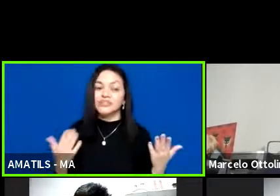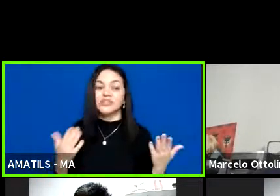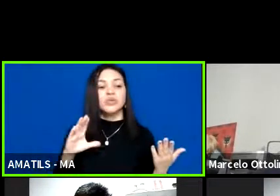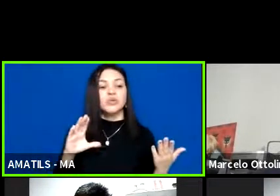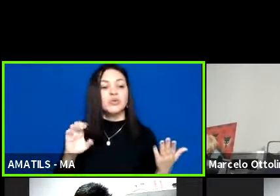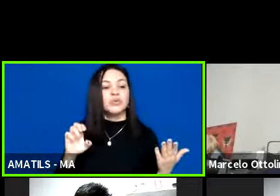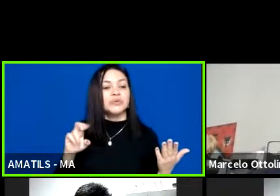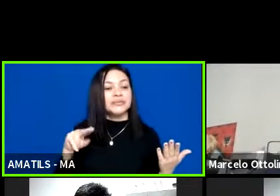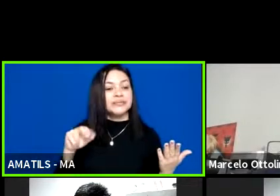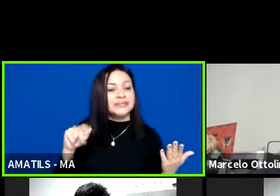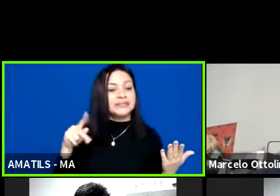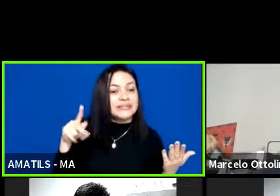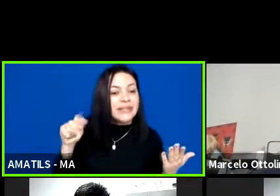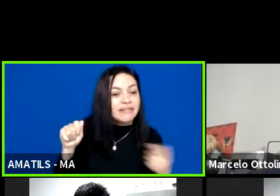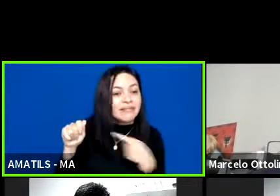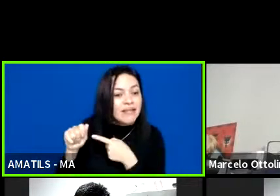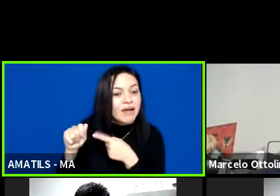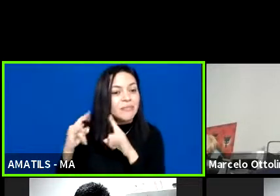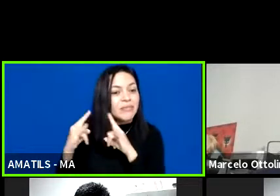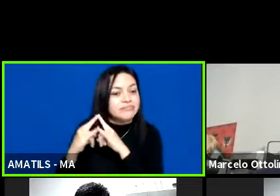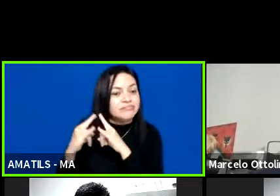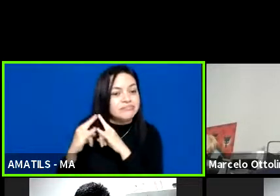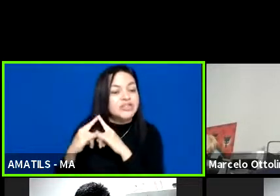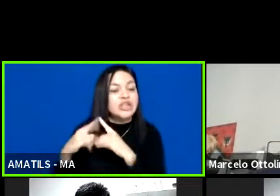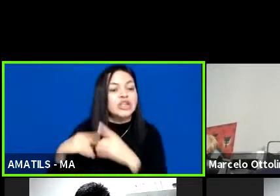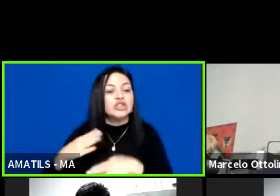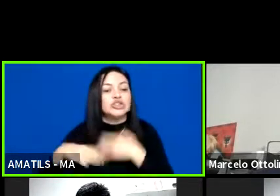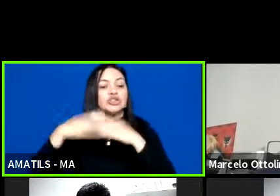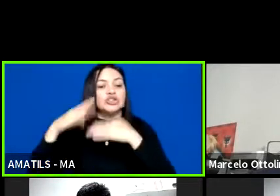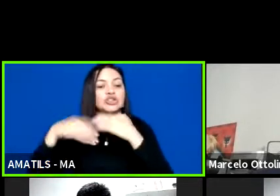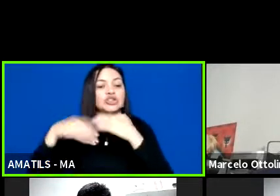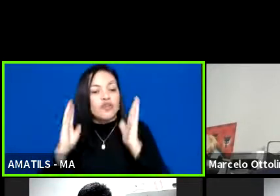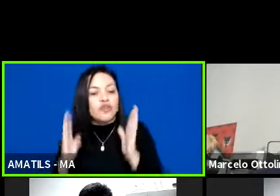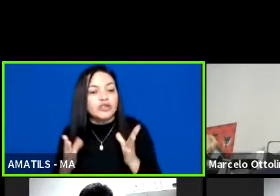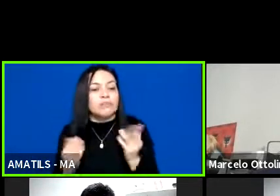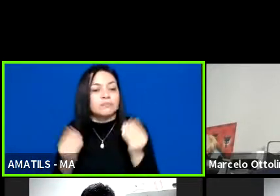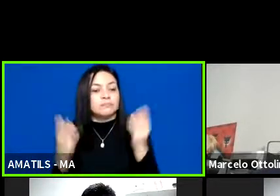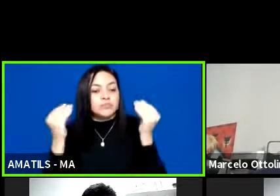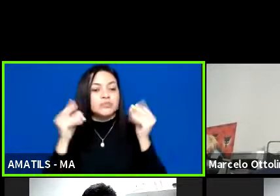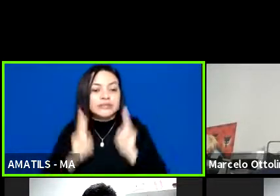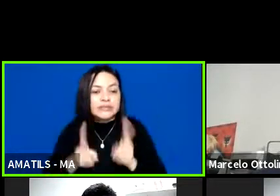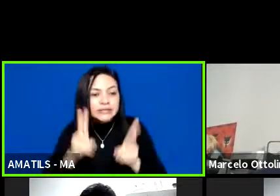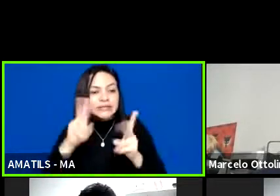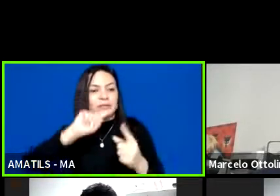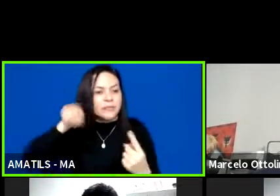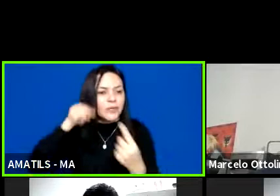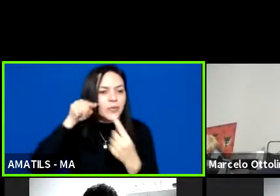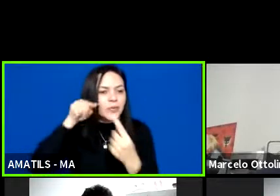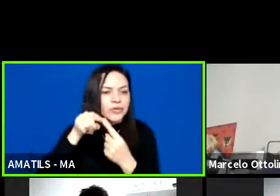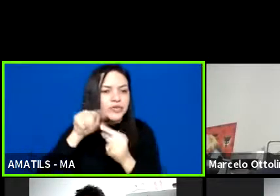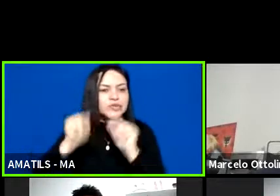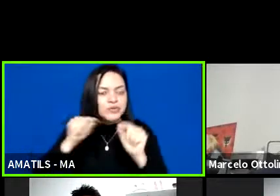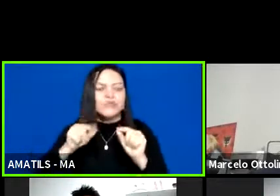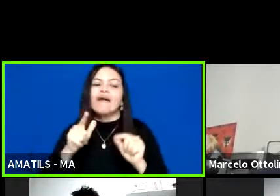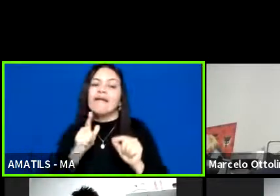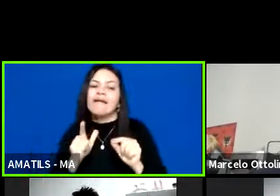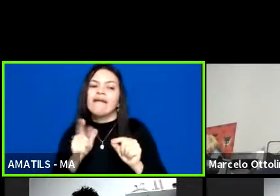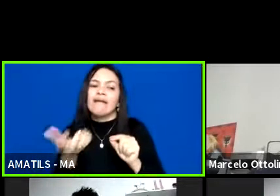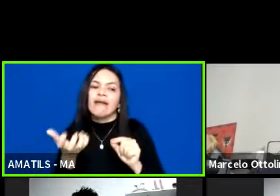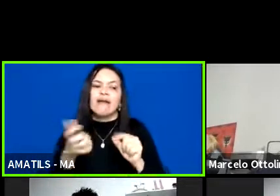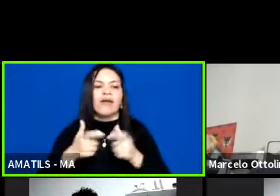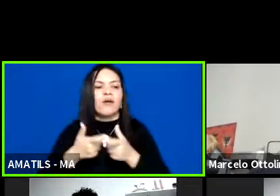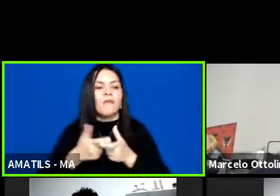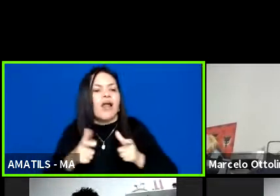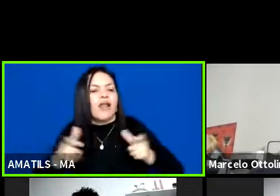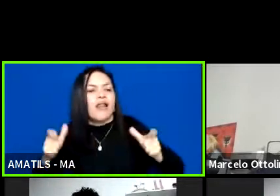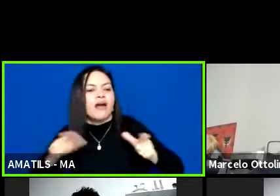trabalho no Paradesporto já, e também com imposto, sempre com o objetivo de crescimento e buscando cada